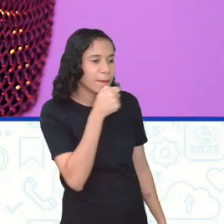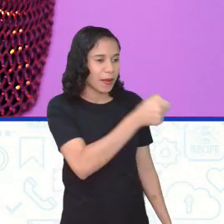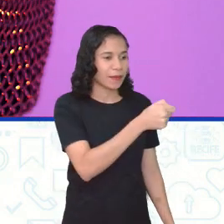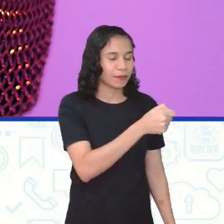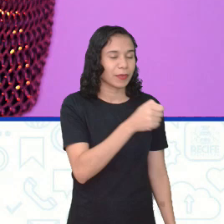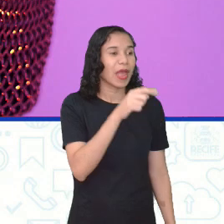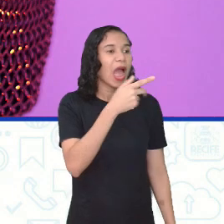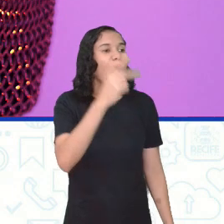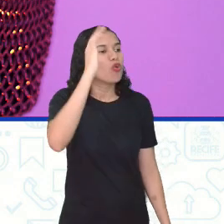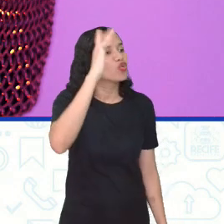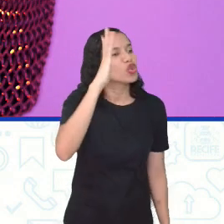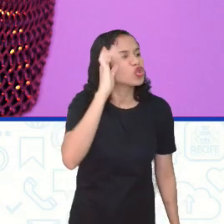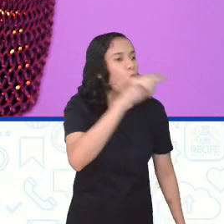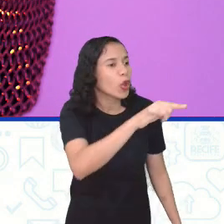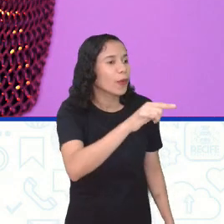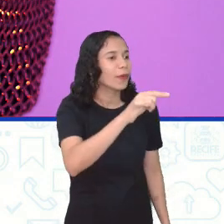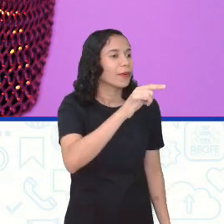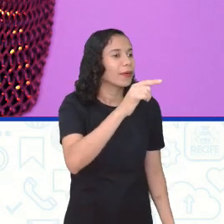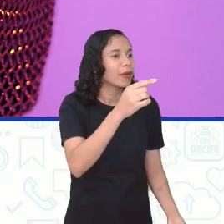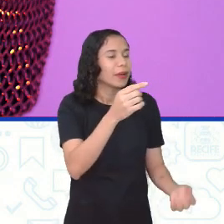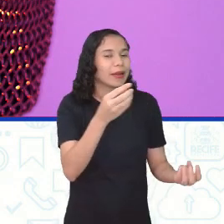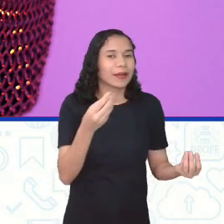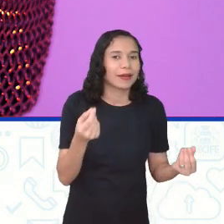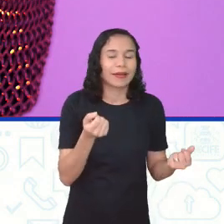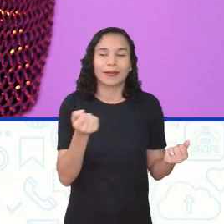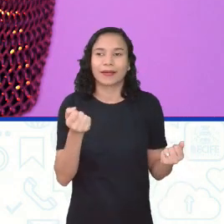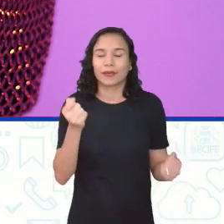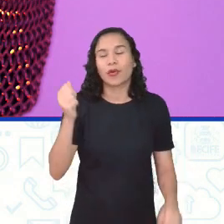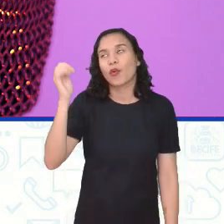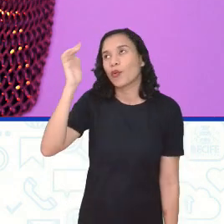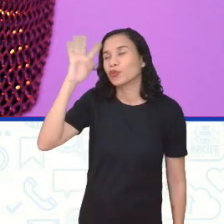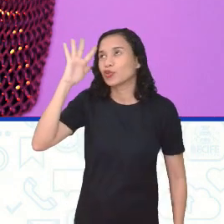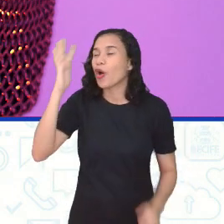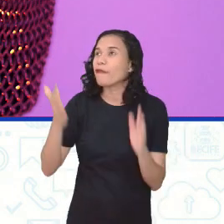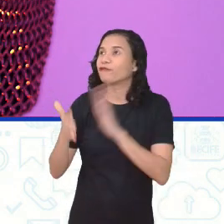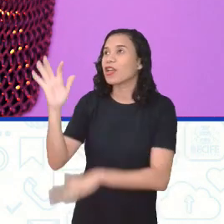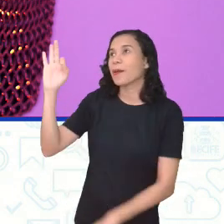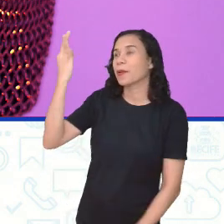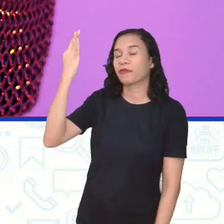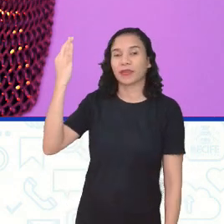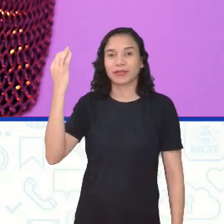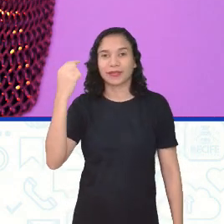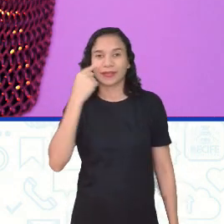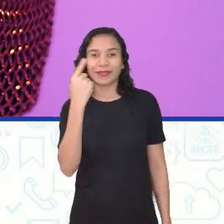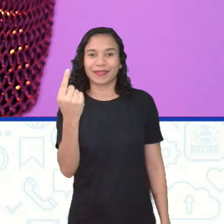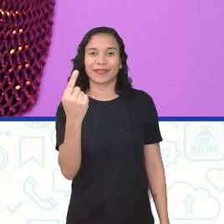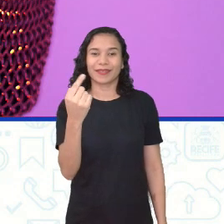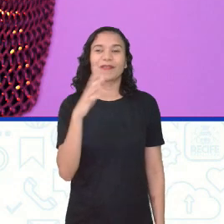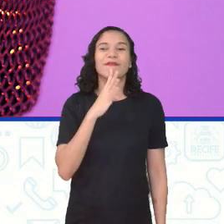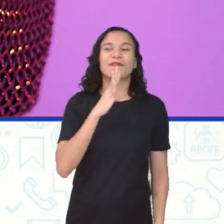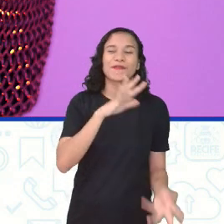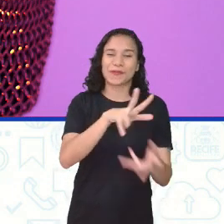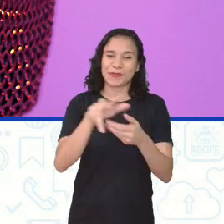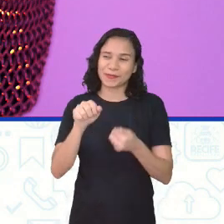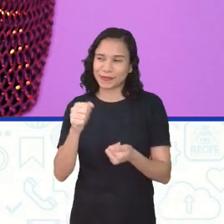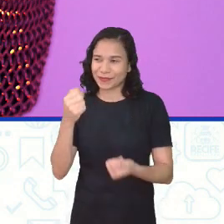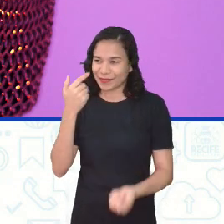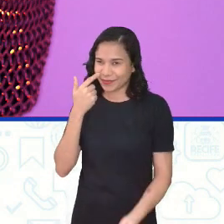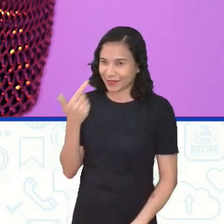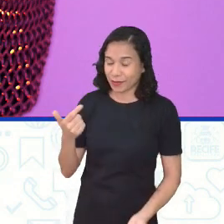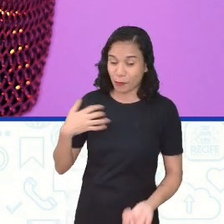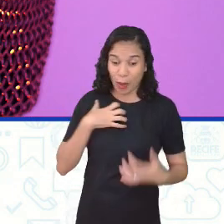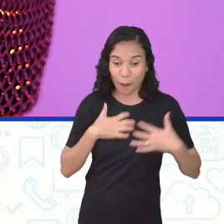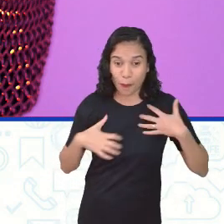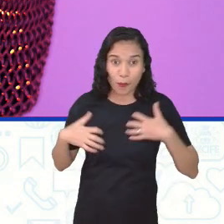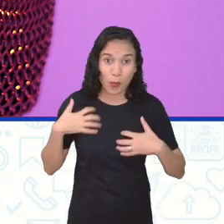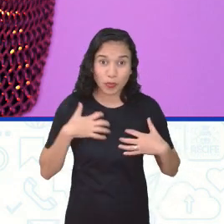É. Já perdeu o ping-pong. Já estaria ganhando. Um sonho, viajar para a França. Pronto. Conhecer o mundo. Uma